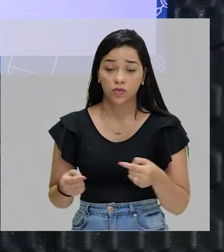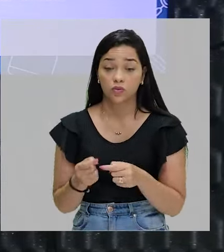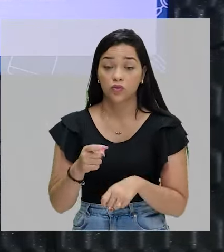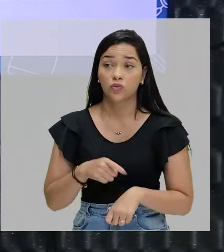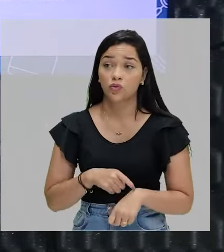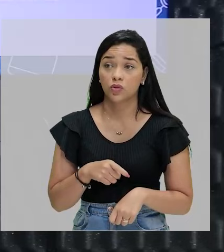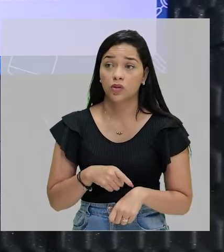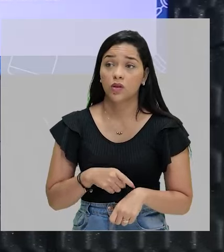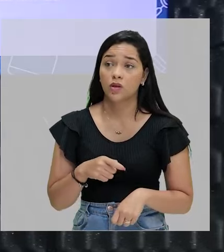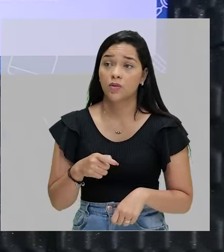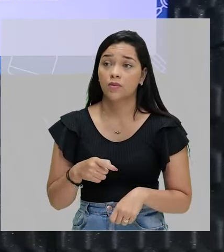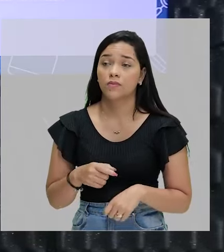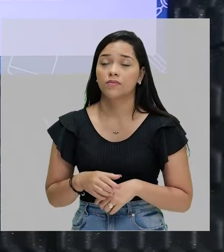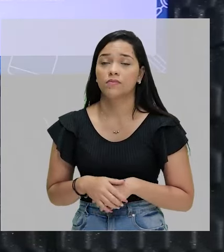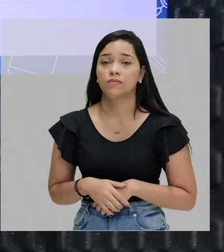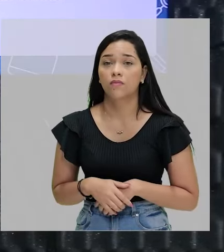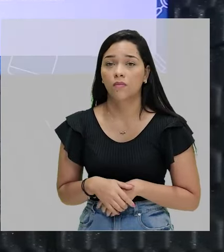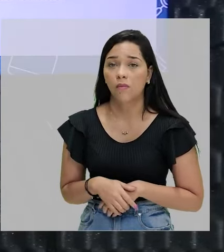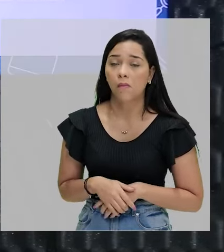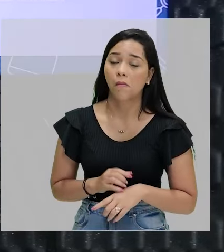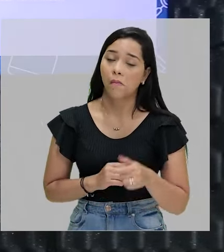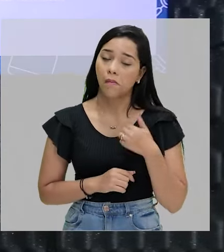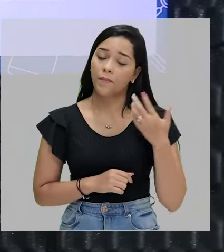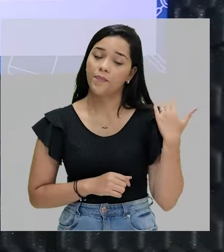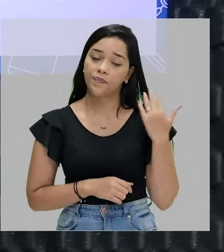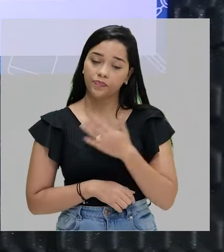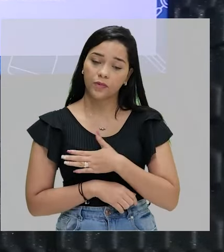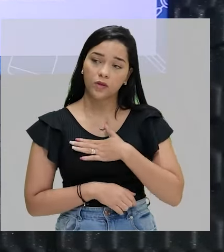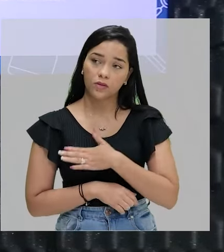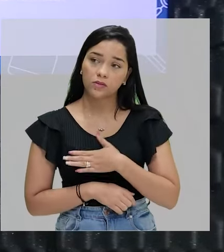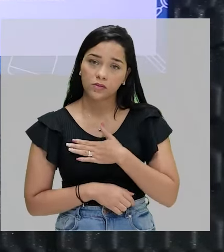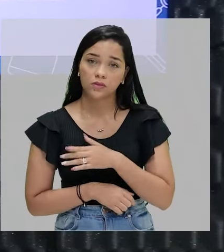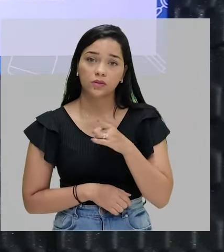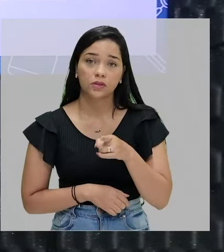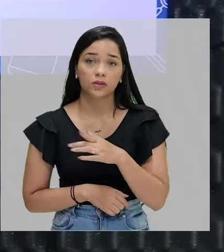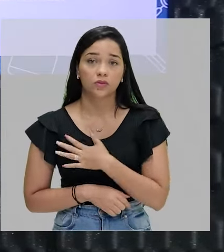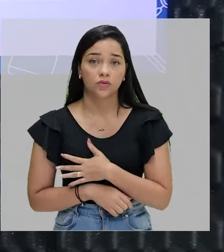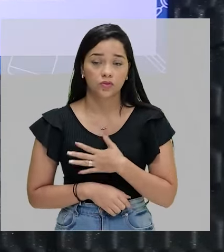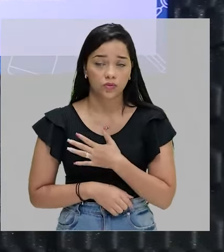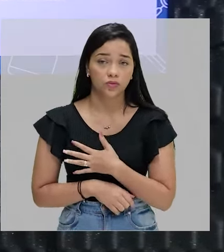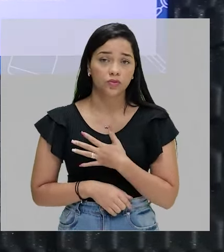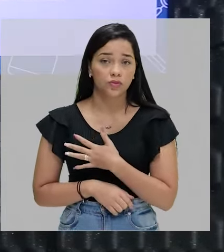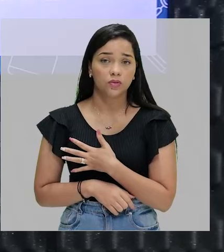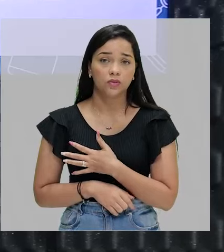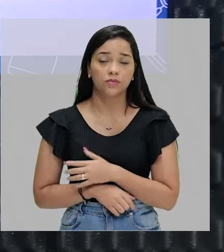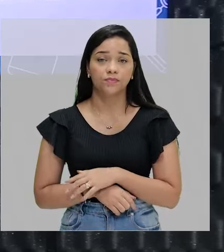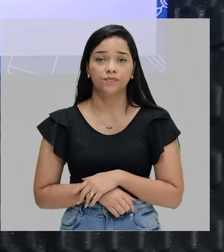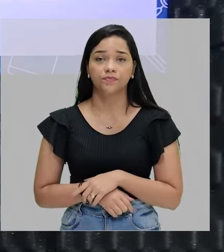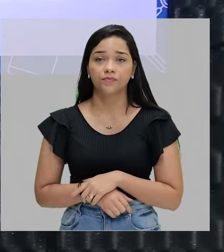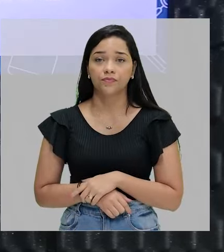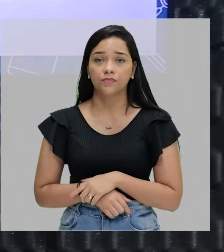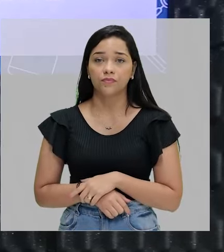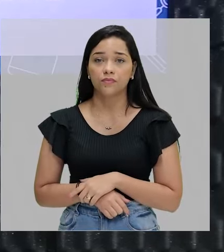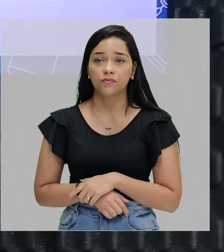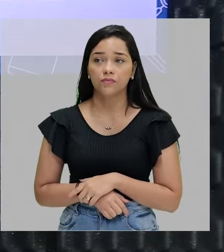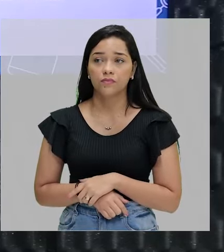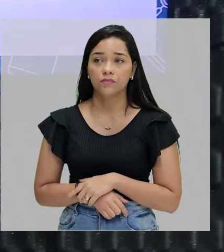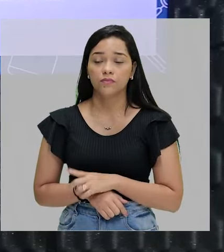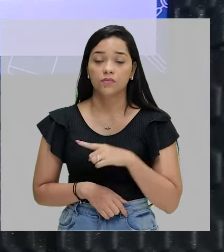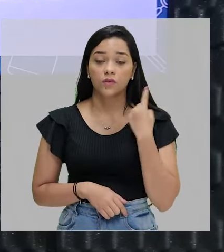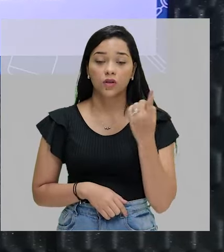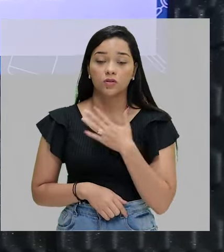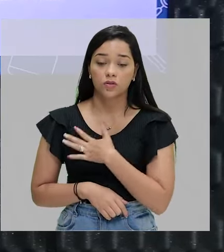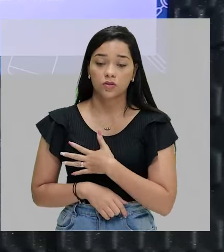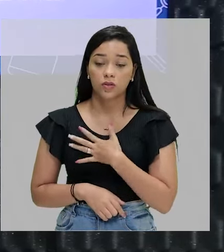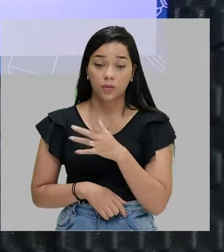Gostei, gostava, gostei, gostaste, gostava, gostamos,